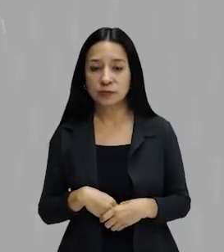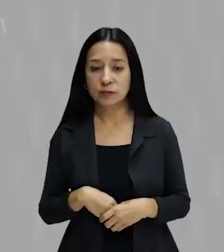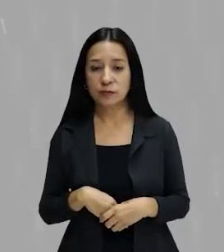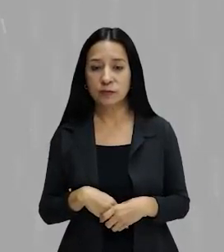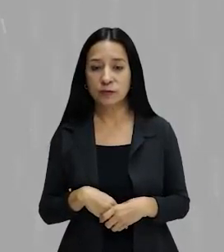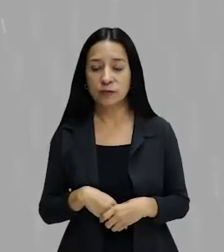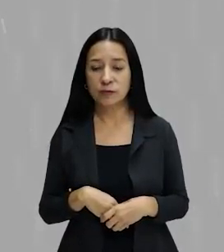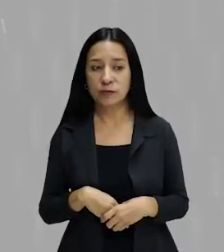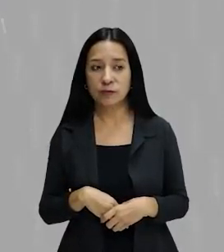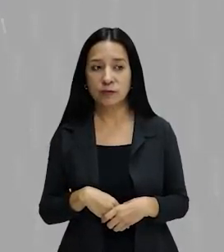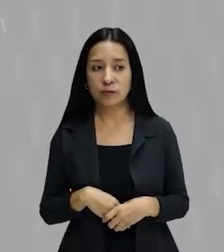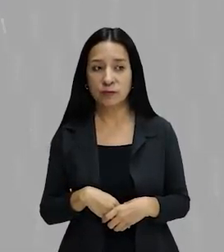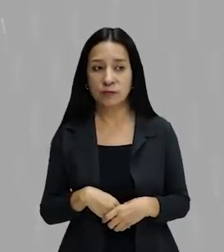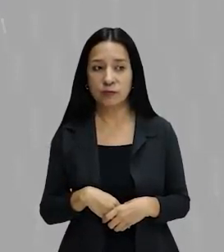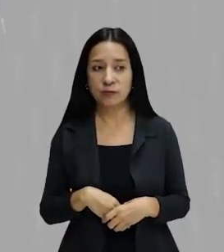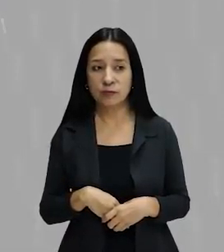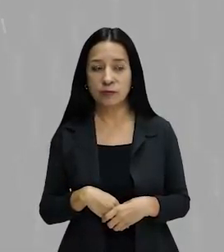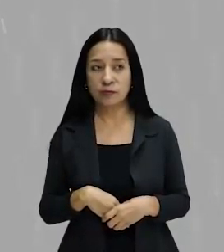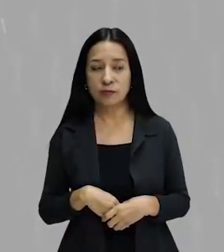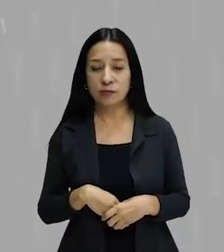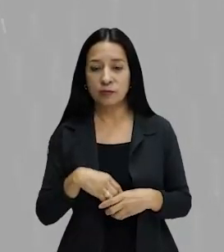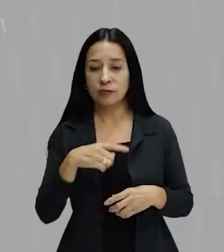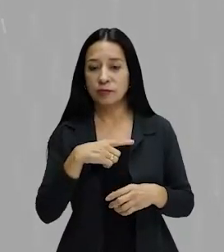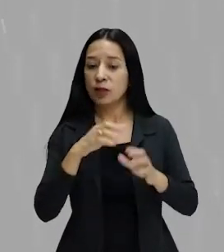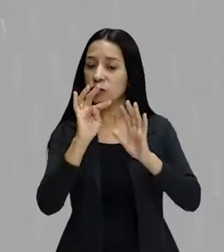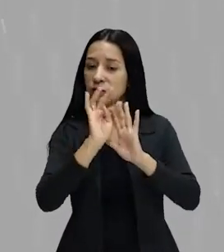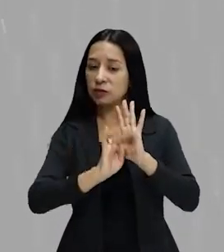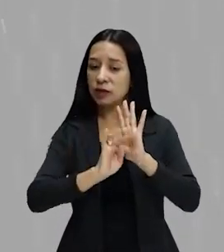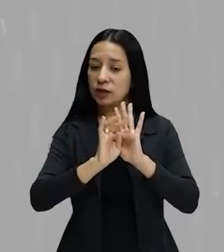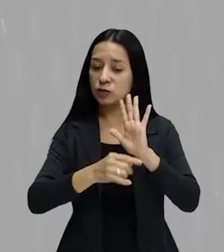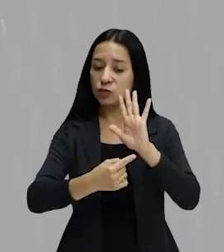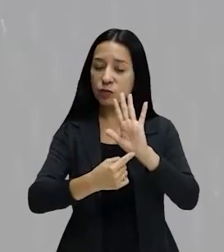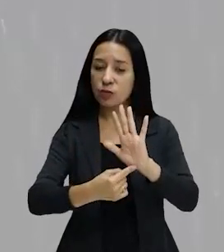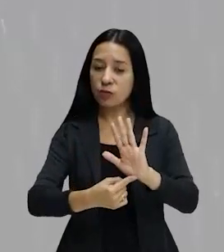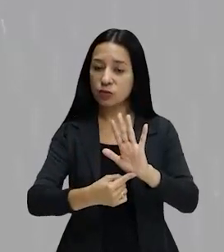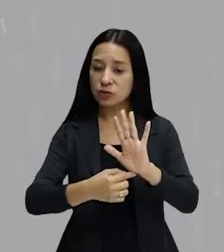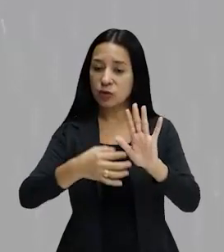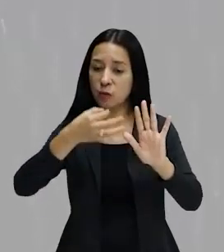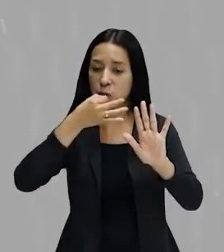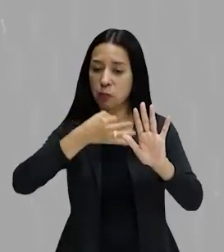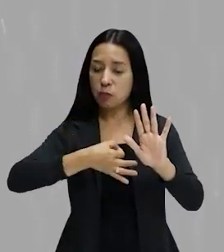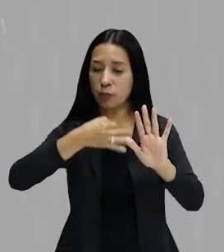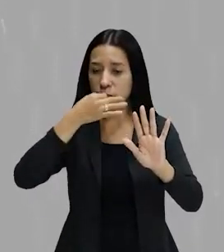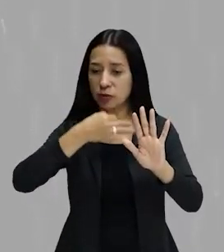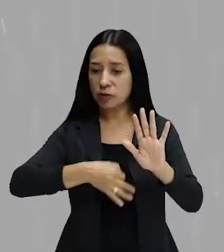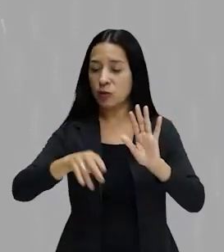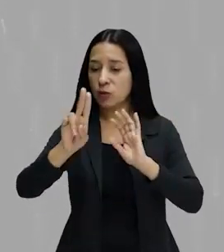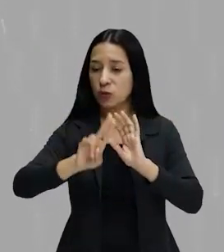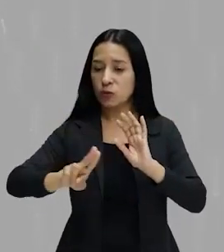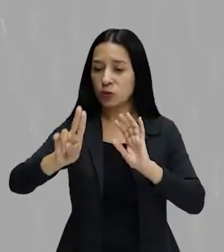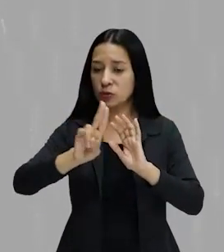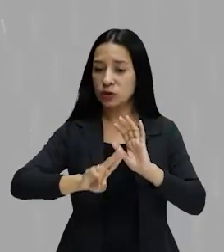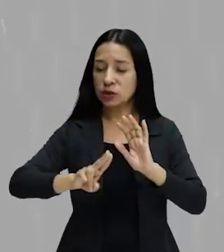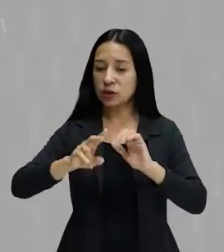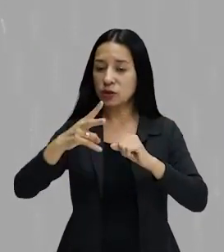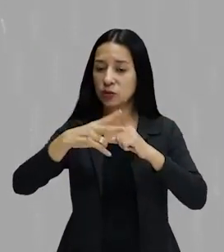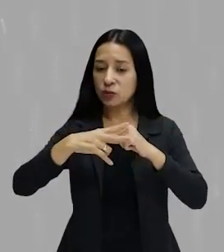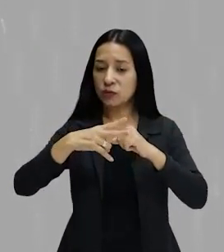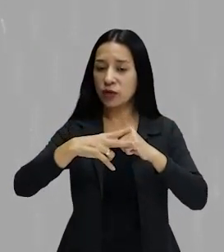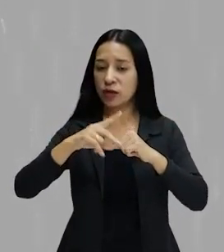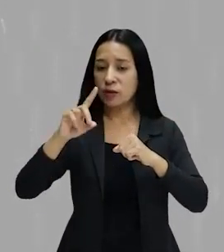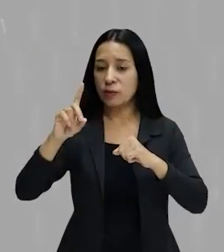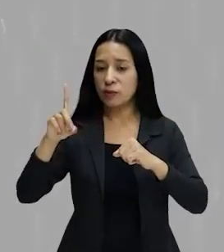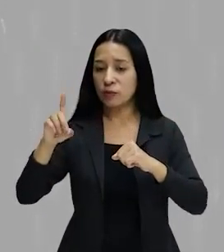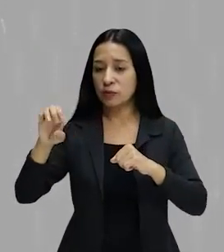esquecimento. Ninguém vai notar a sua falta. Então, aqui esse texto traz uma crítica usando a questão do verbo depor em